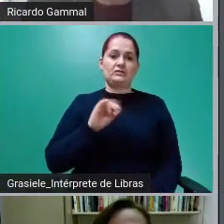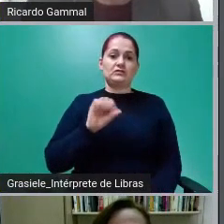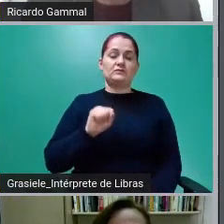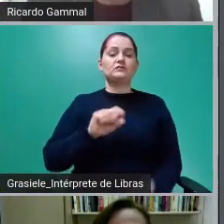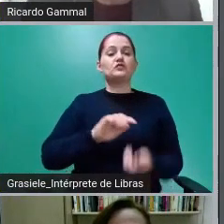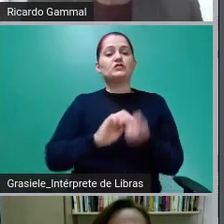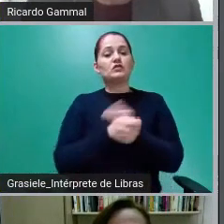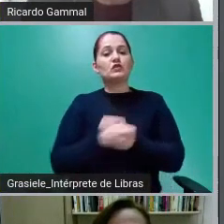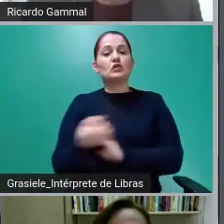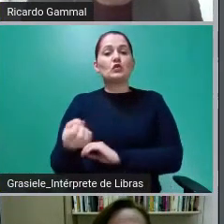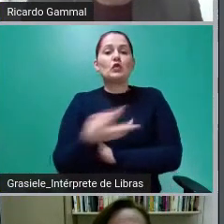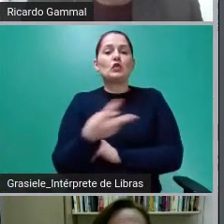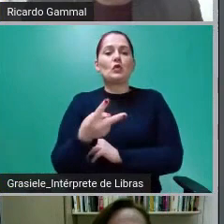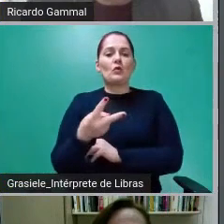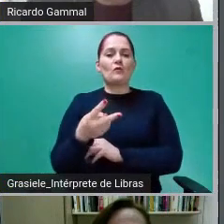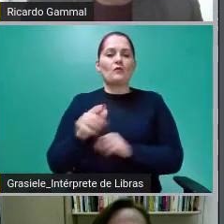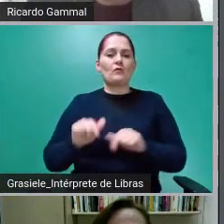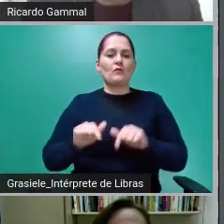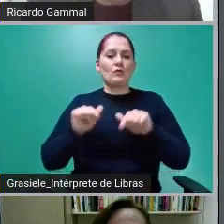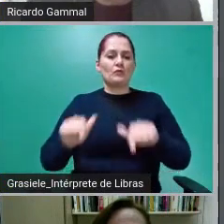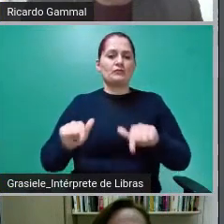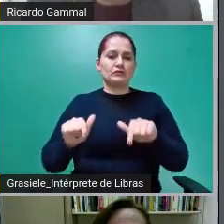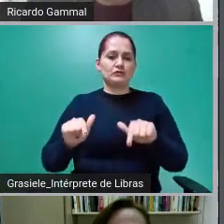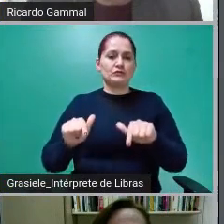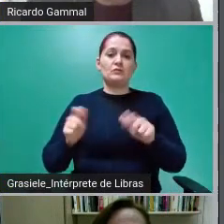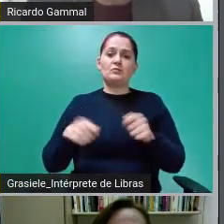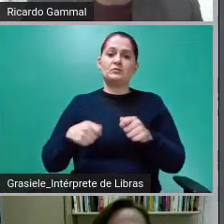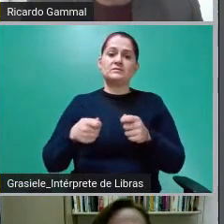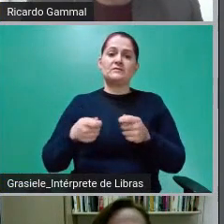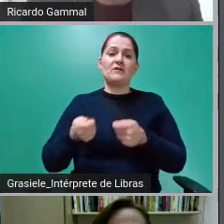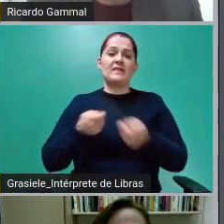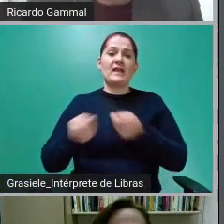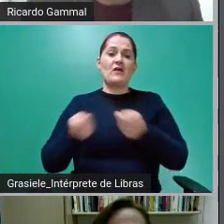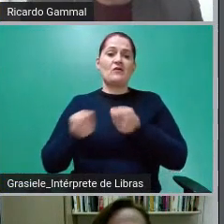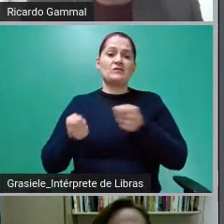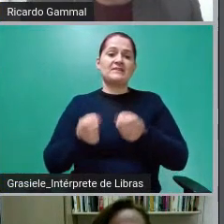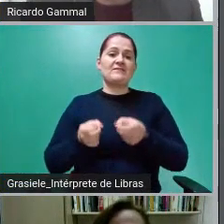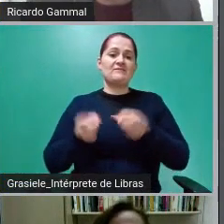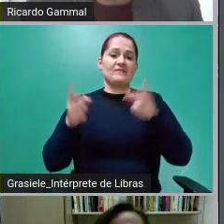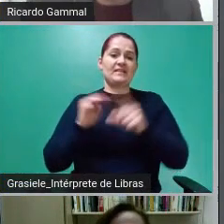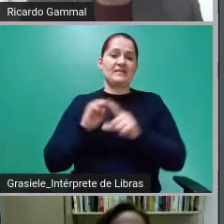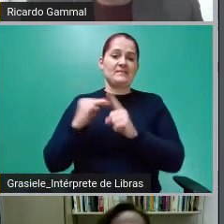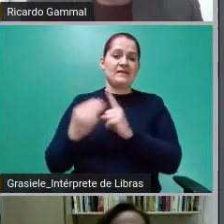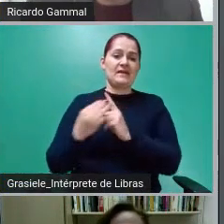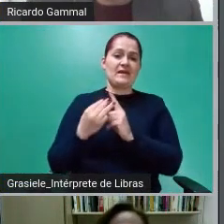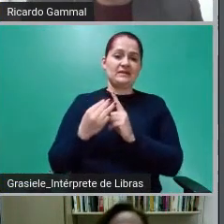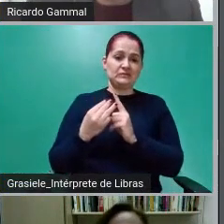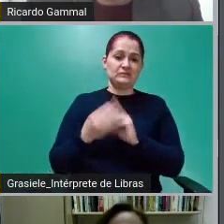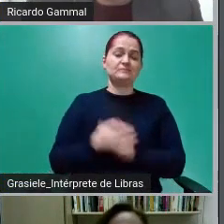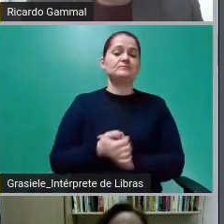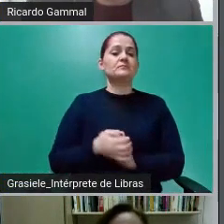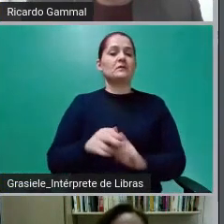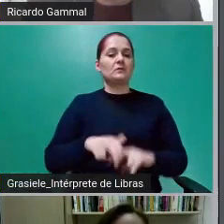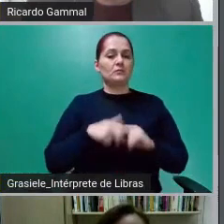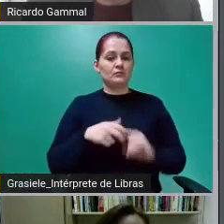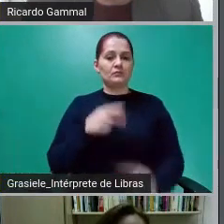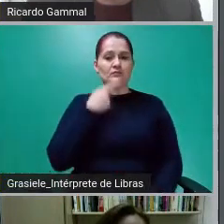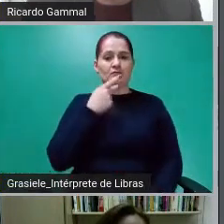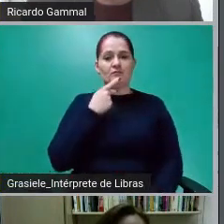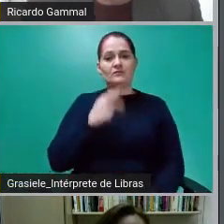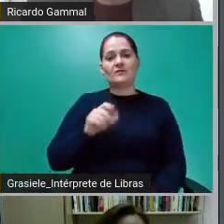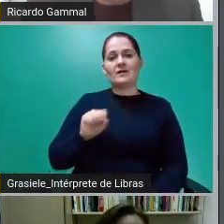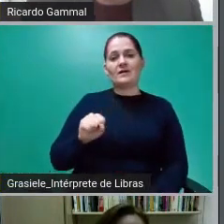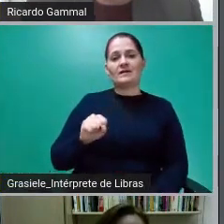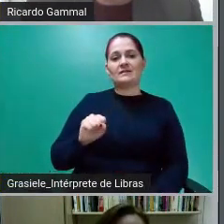novos títulos negociáveis no mercado. Eles são chamados de security,